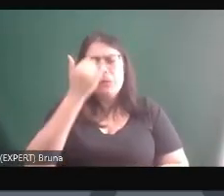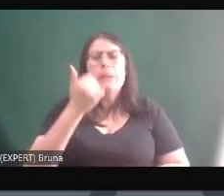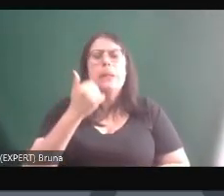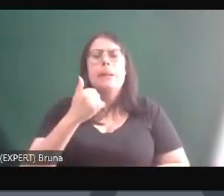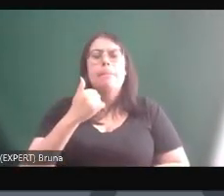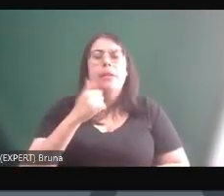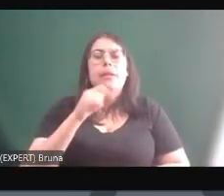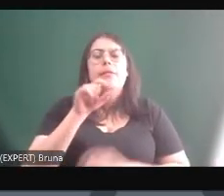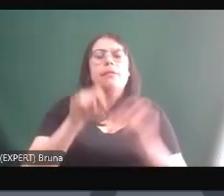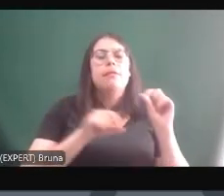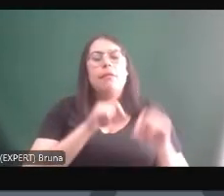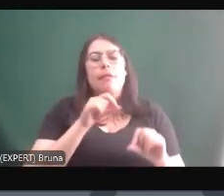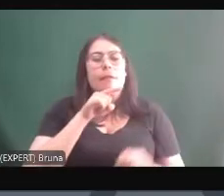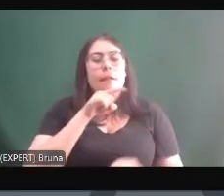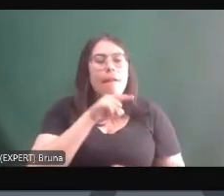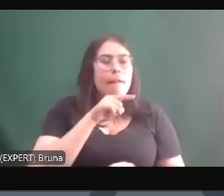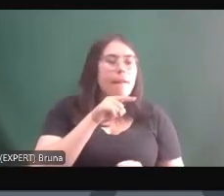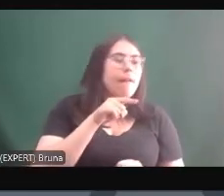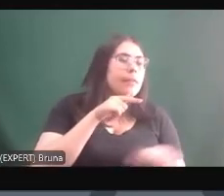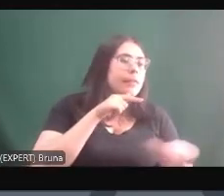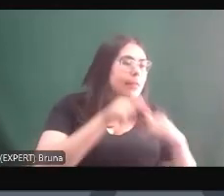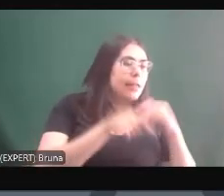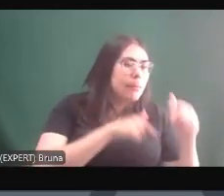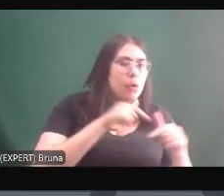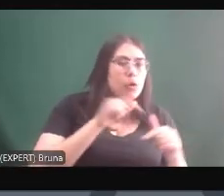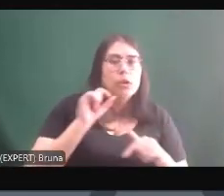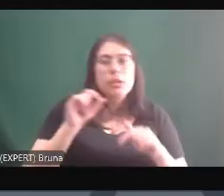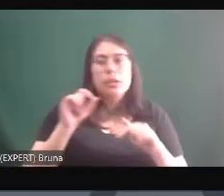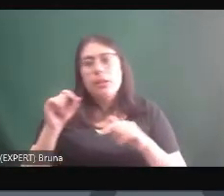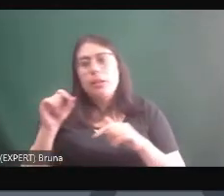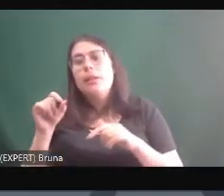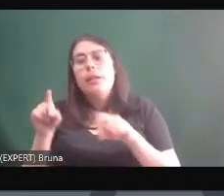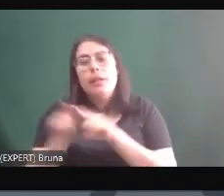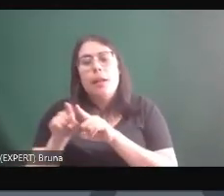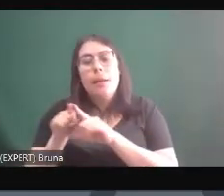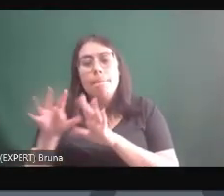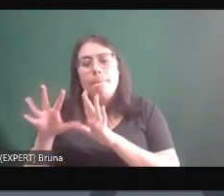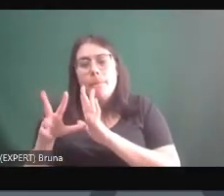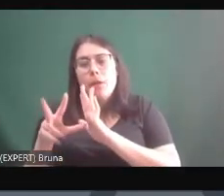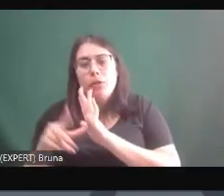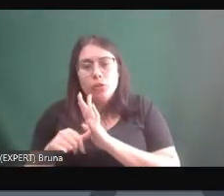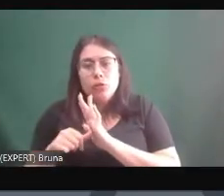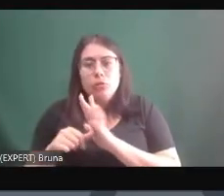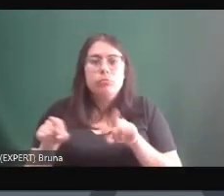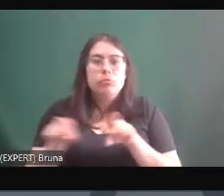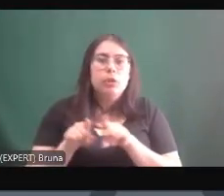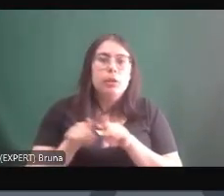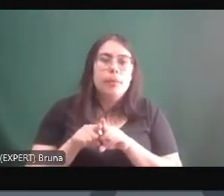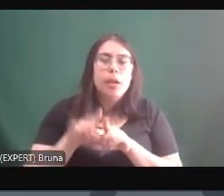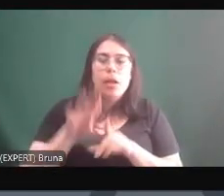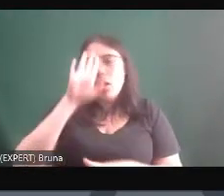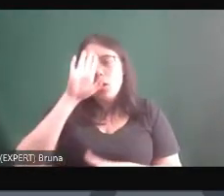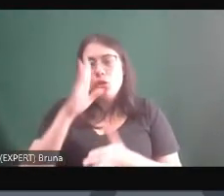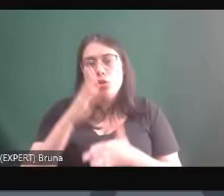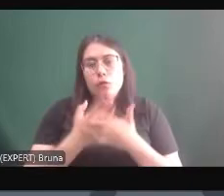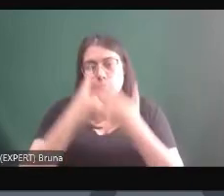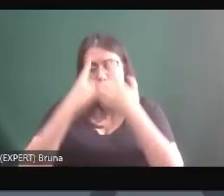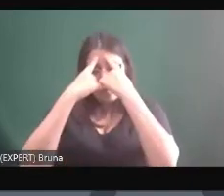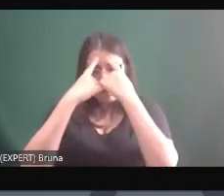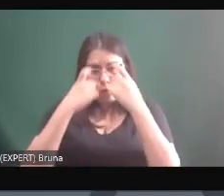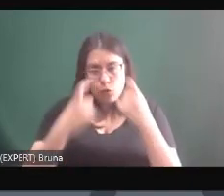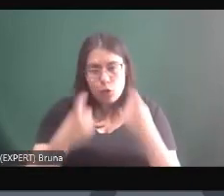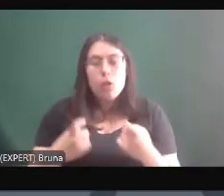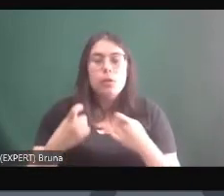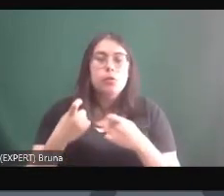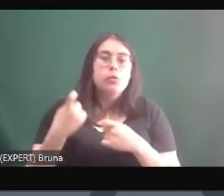quem era quem e sabiam a diferença entre trabalhador e bandido mas também acreditava no papel da violência como forma de produção